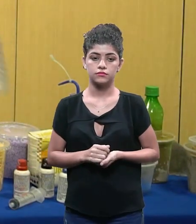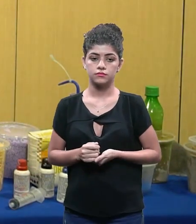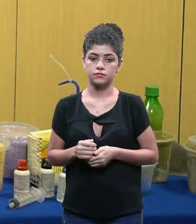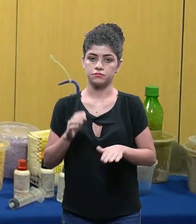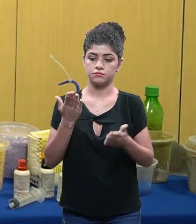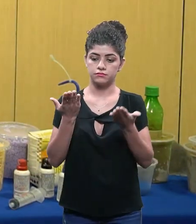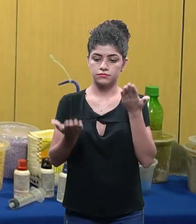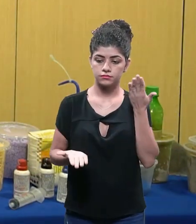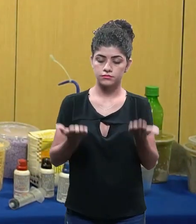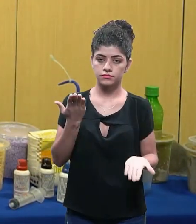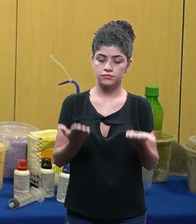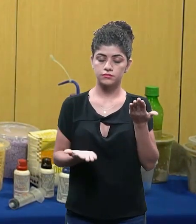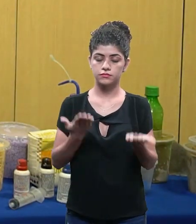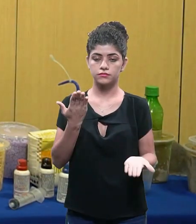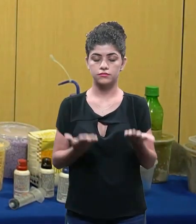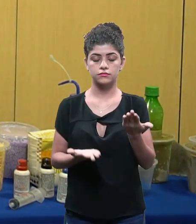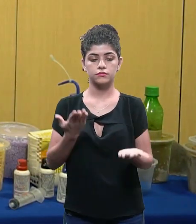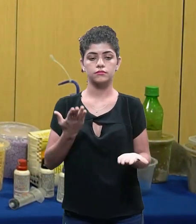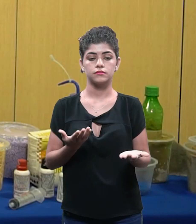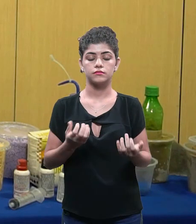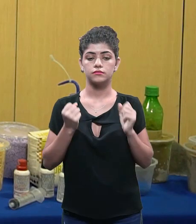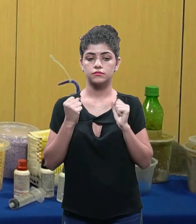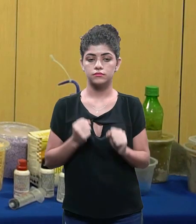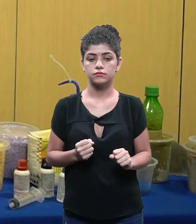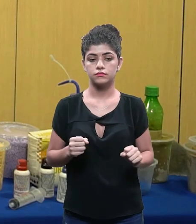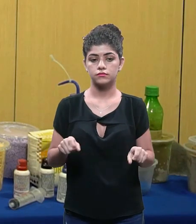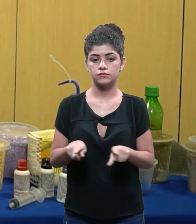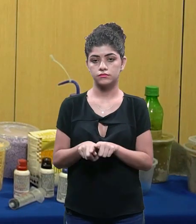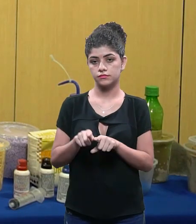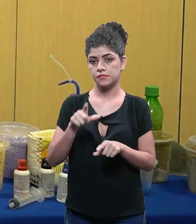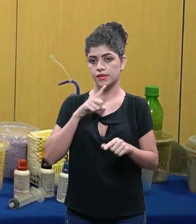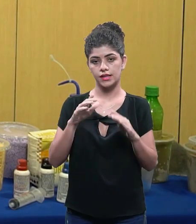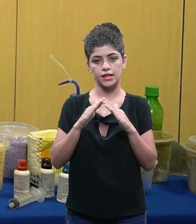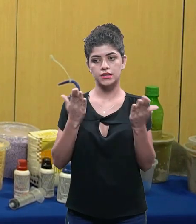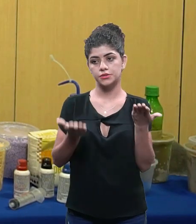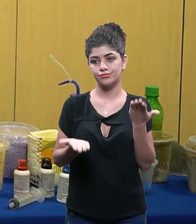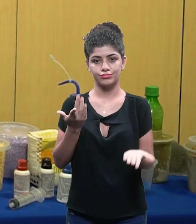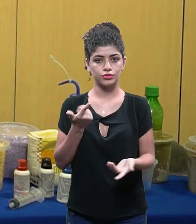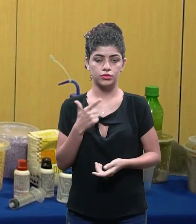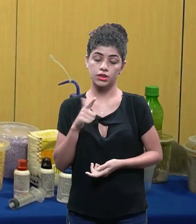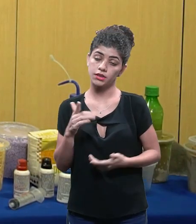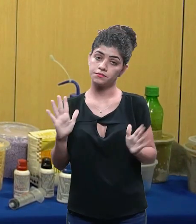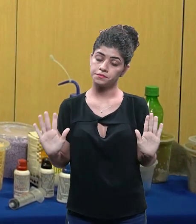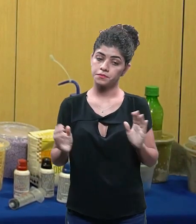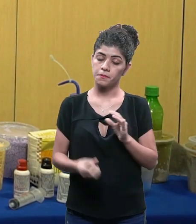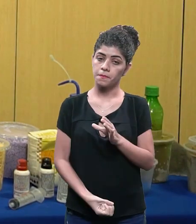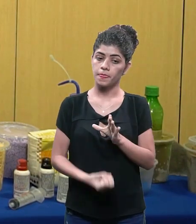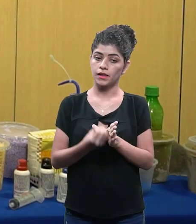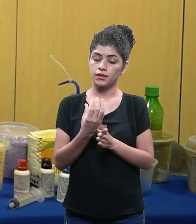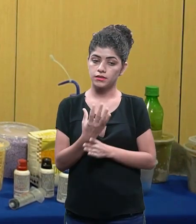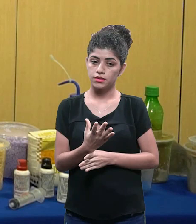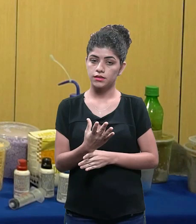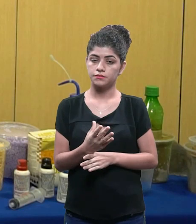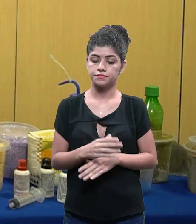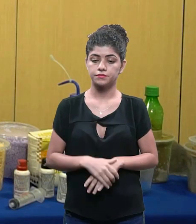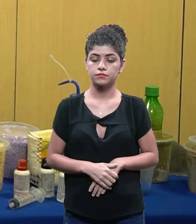ter no laboratório balanças, certo? Eu posso ter balanças de precisão. Mas só que na nossa casa a gente não vai ter isso. O a gente precisa fazer?